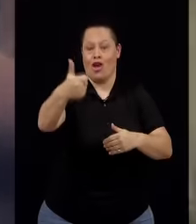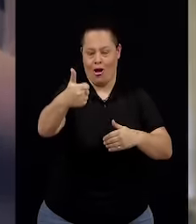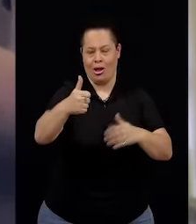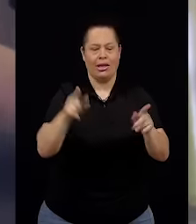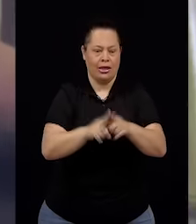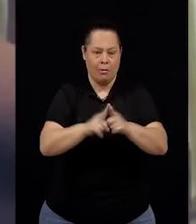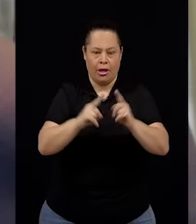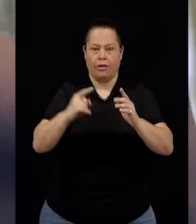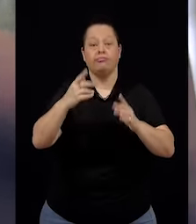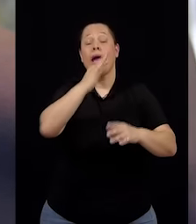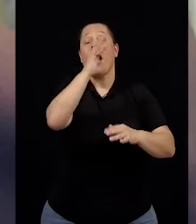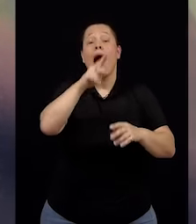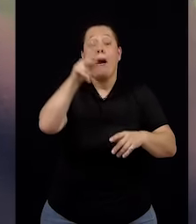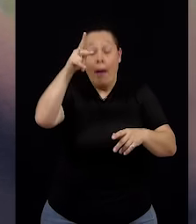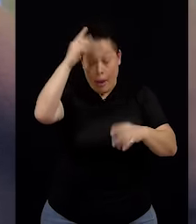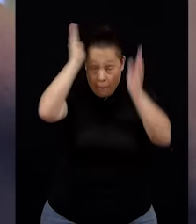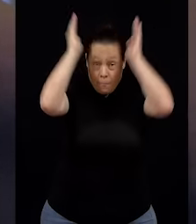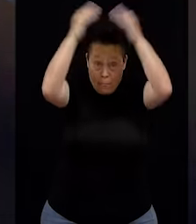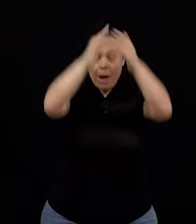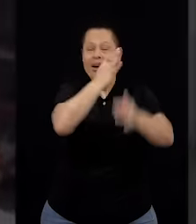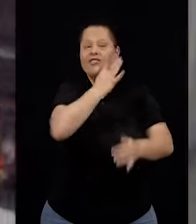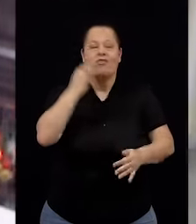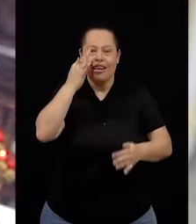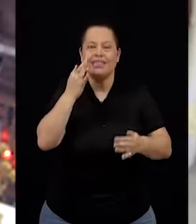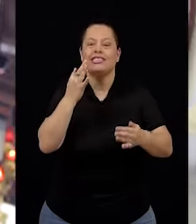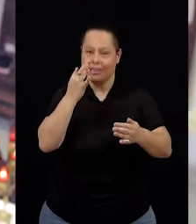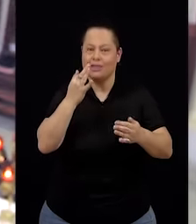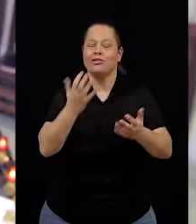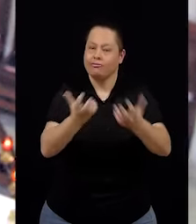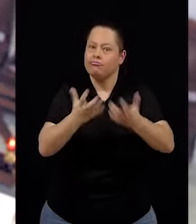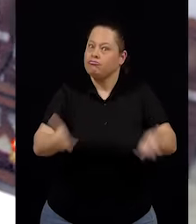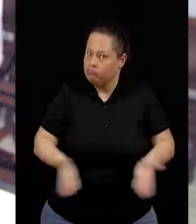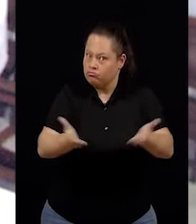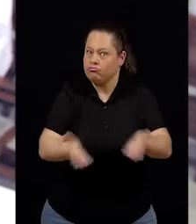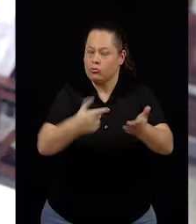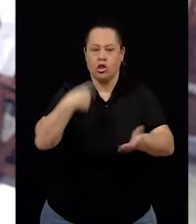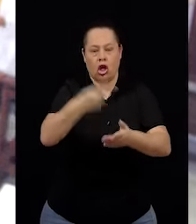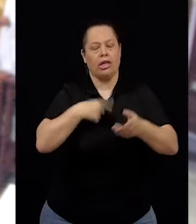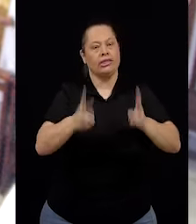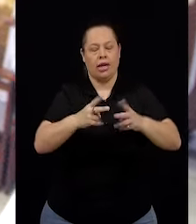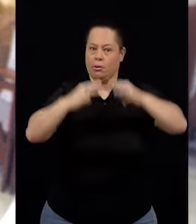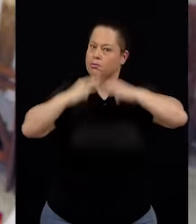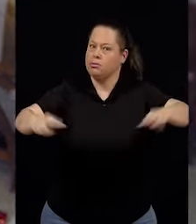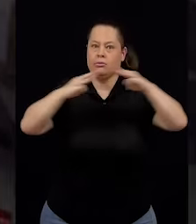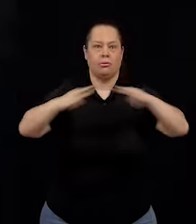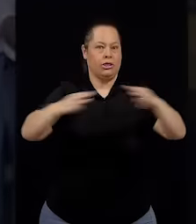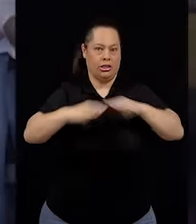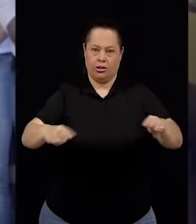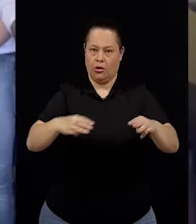de ser uma igreja em estado permanente de missão, uma igreja em saída.